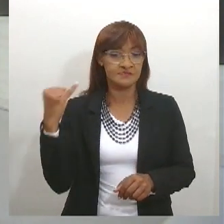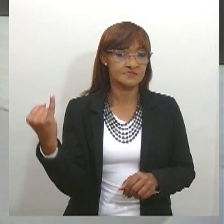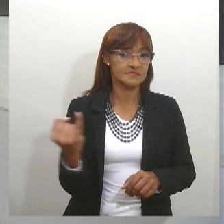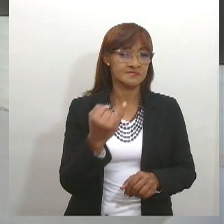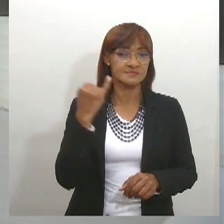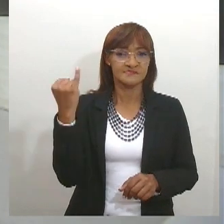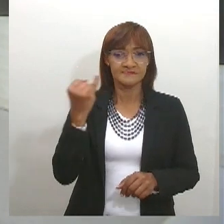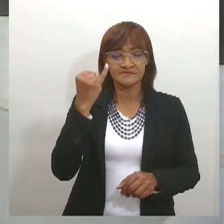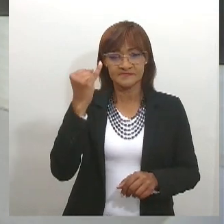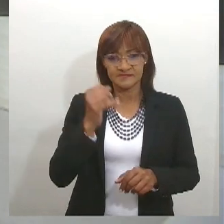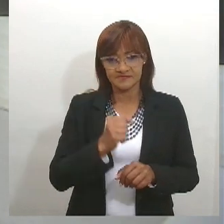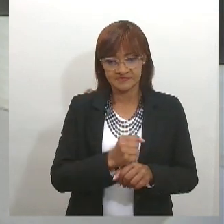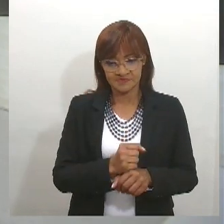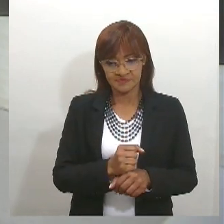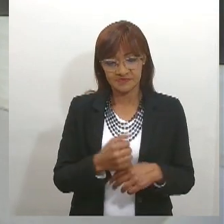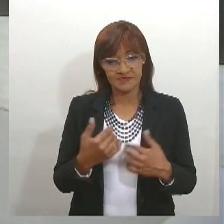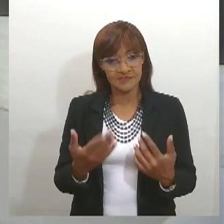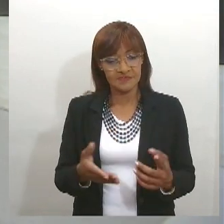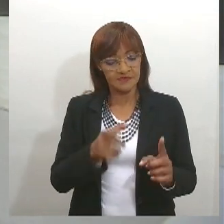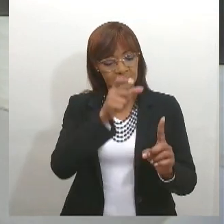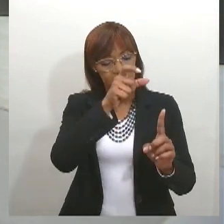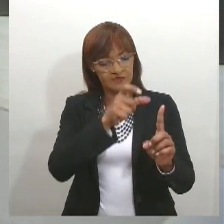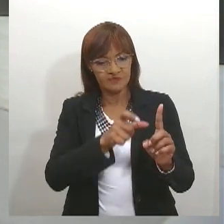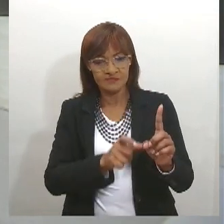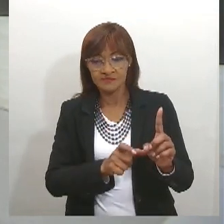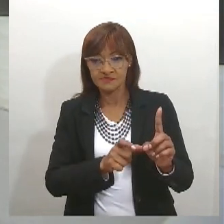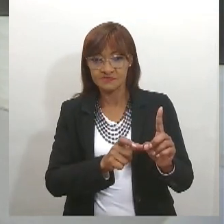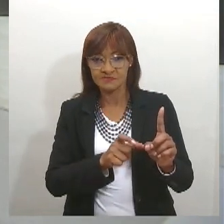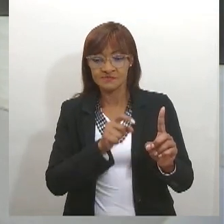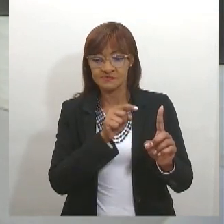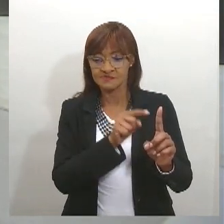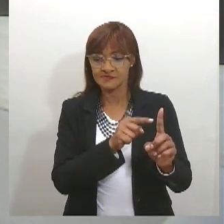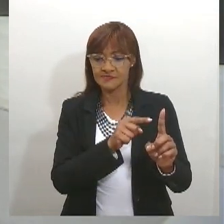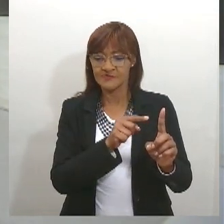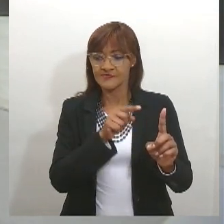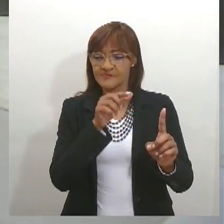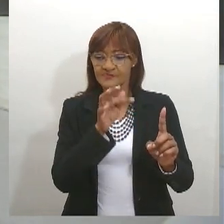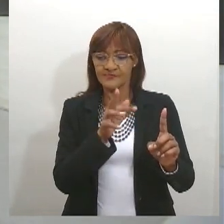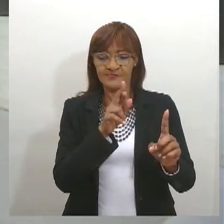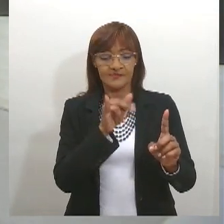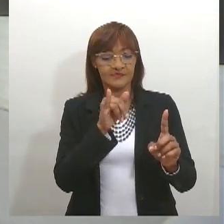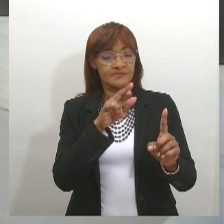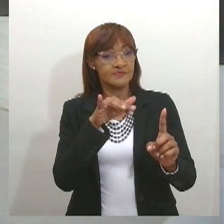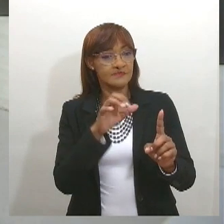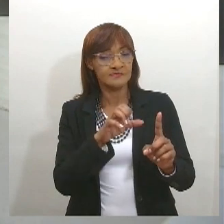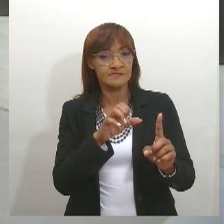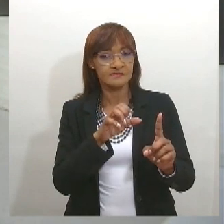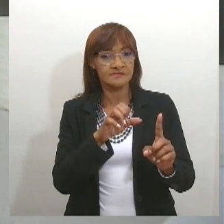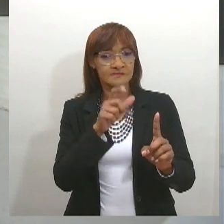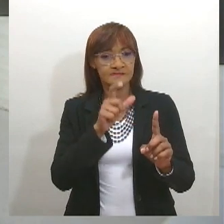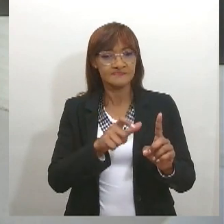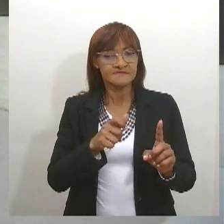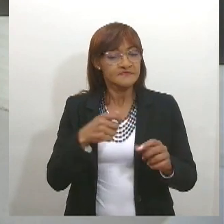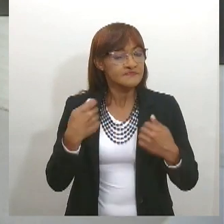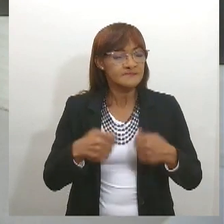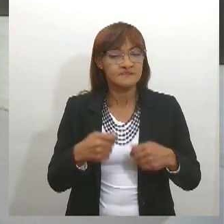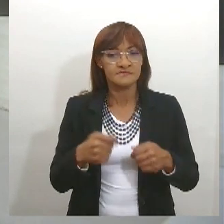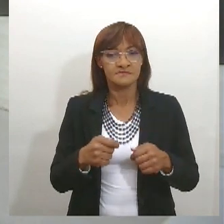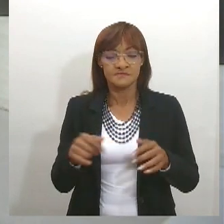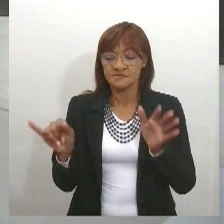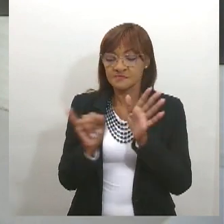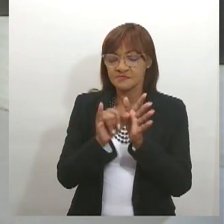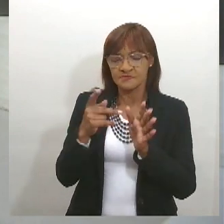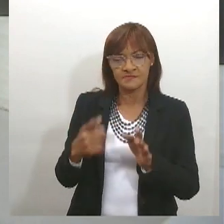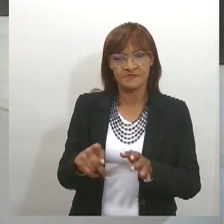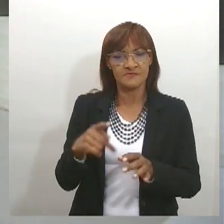O Sergipano precisa ter esse sentimento de pertencimento, de valorização com